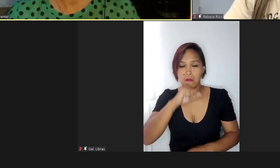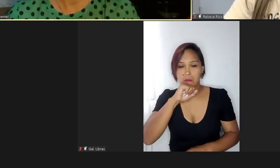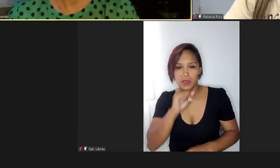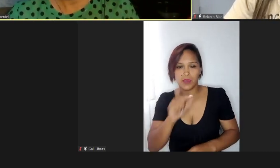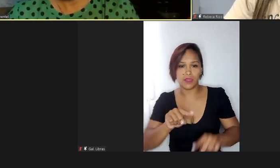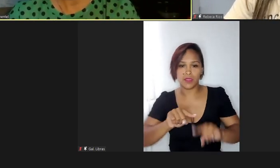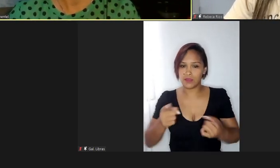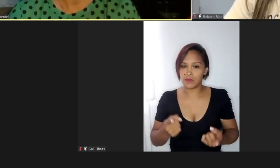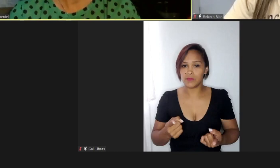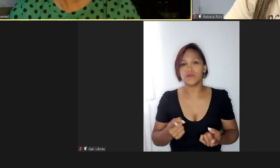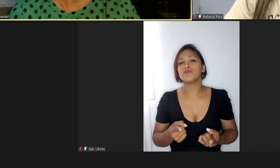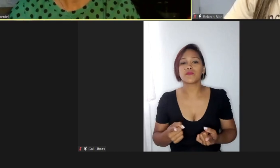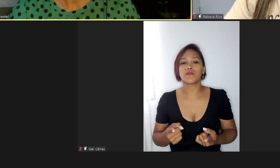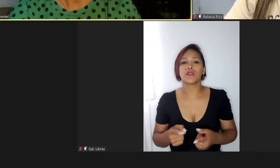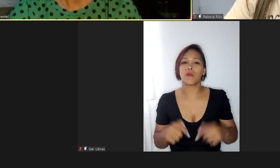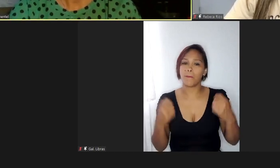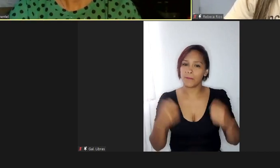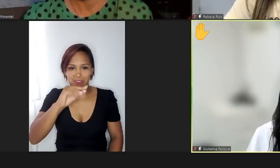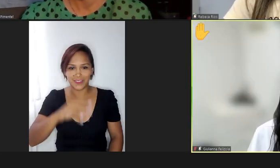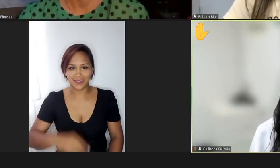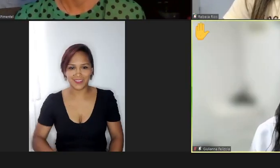eu acho que tem que ser por aí.